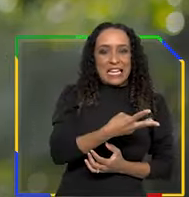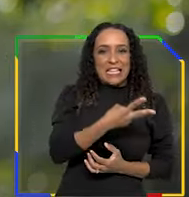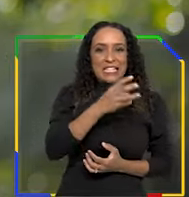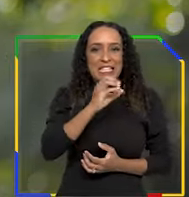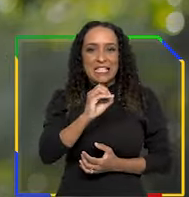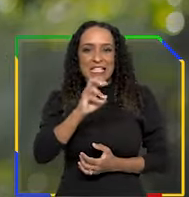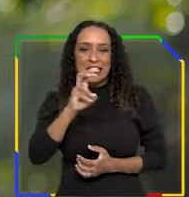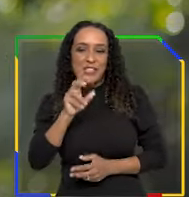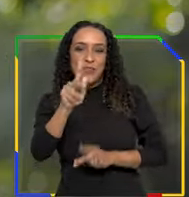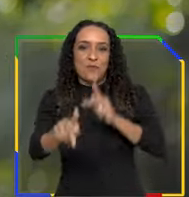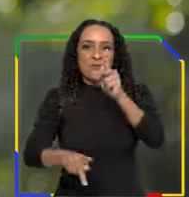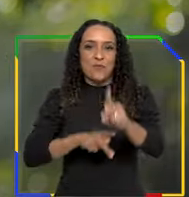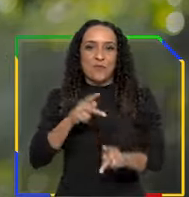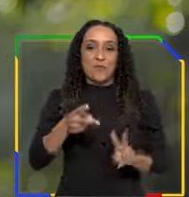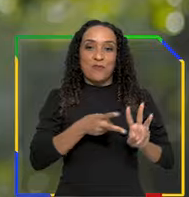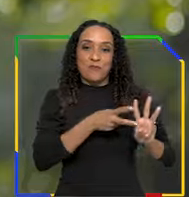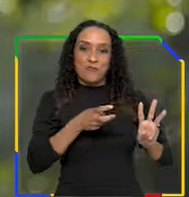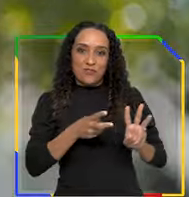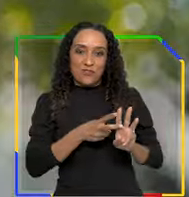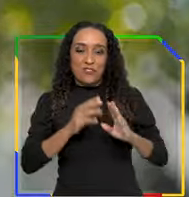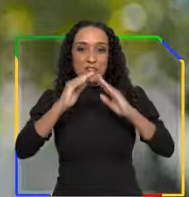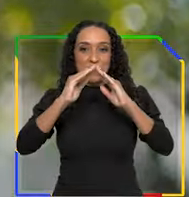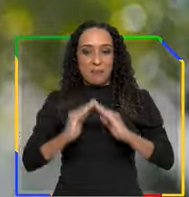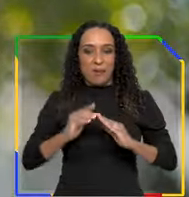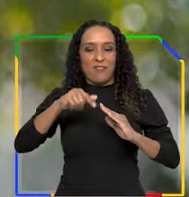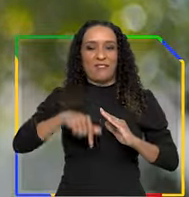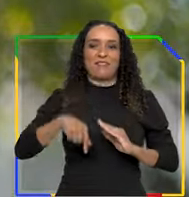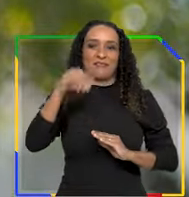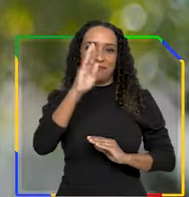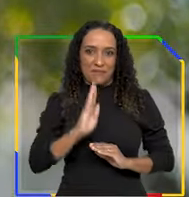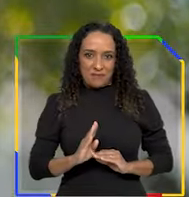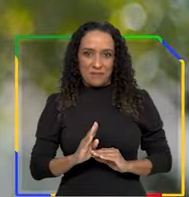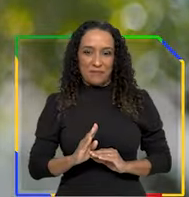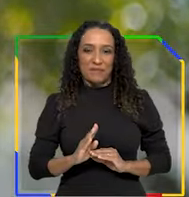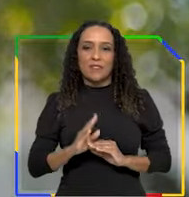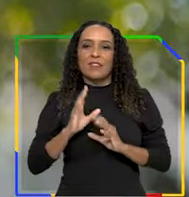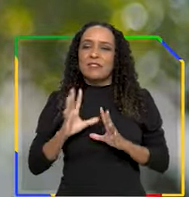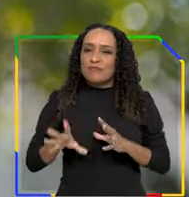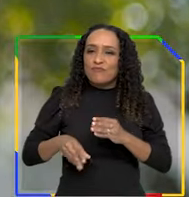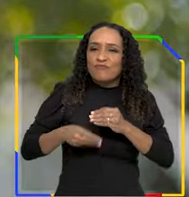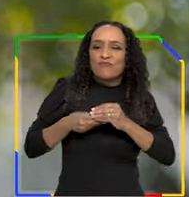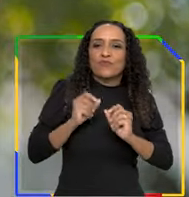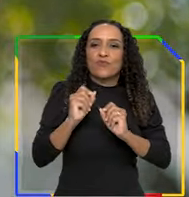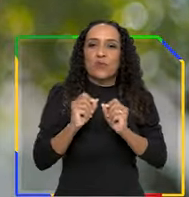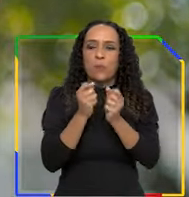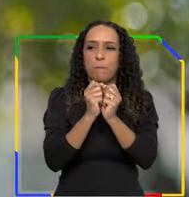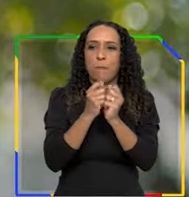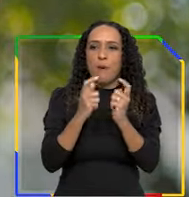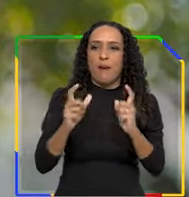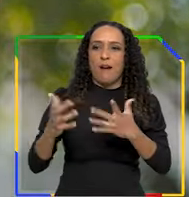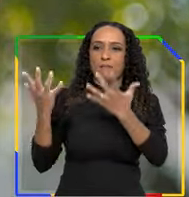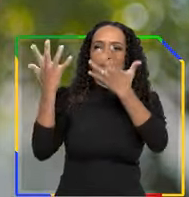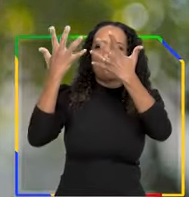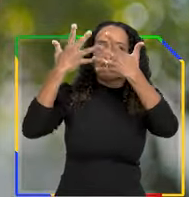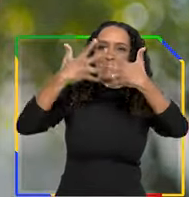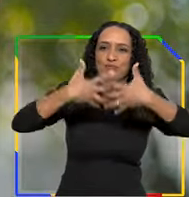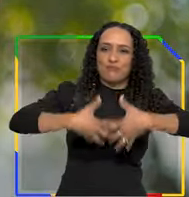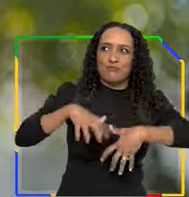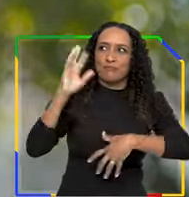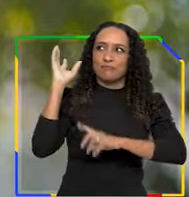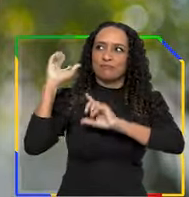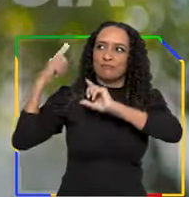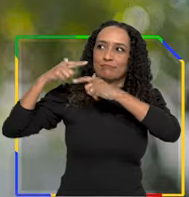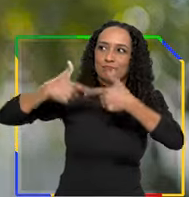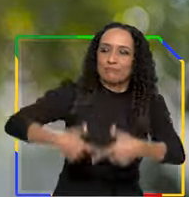305 povos indígenas que vivem neste nosso Brasil e que fazem parte do grande mosaico de